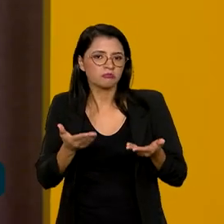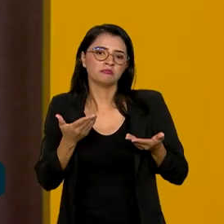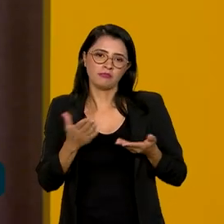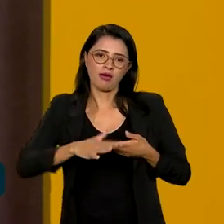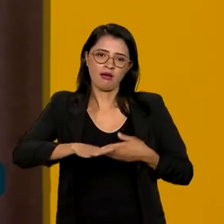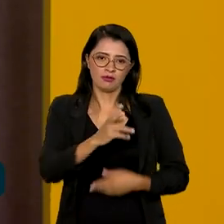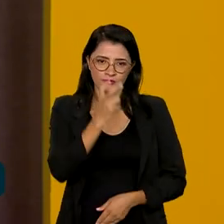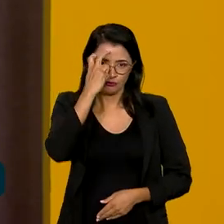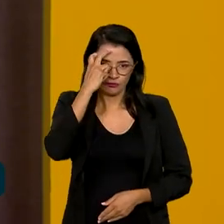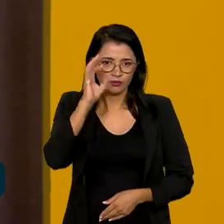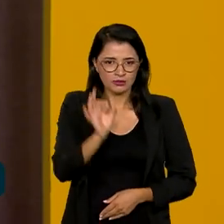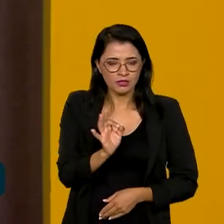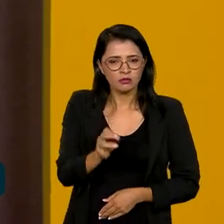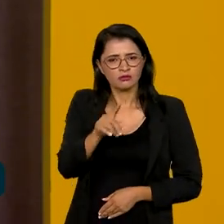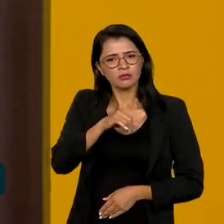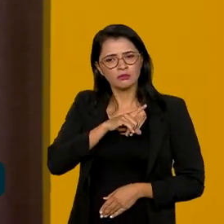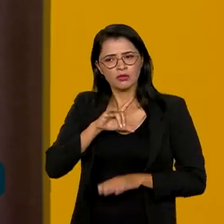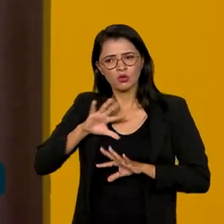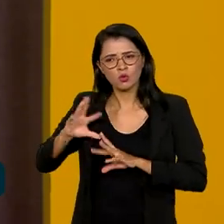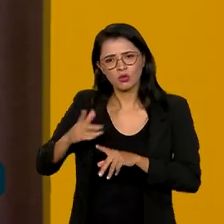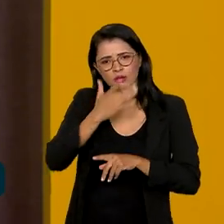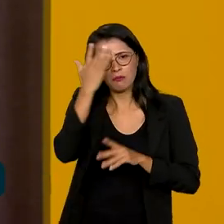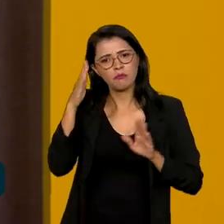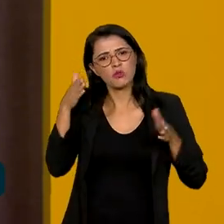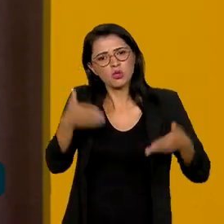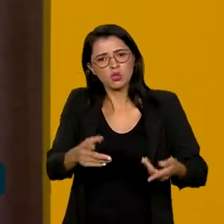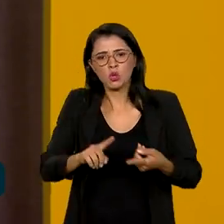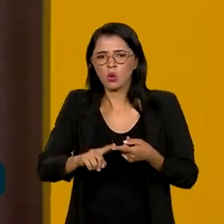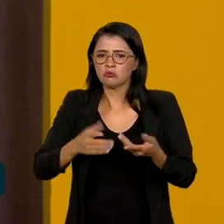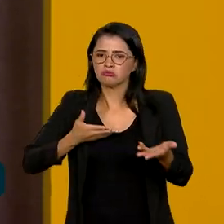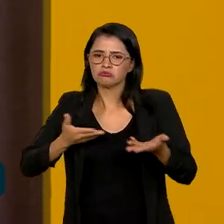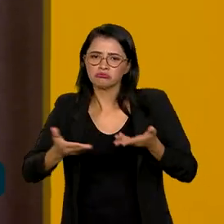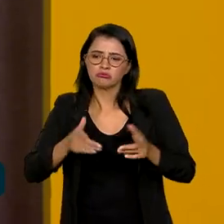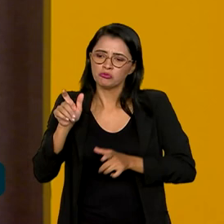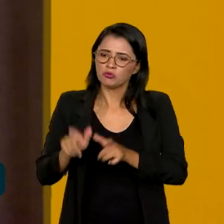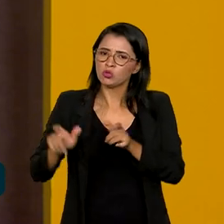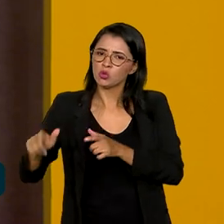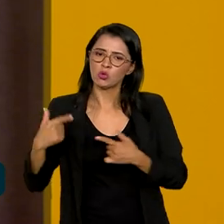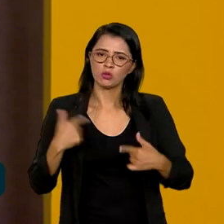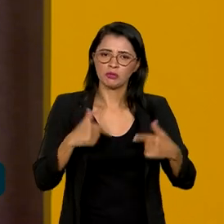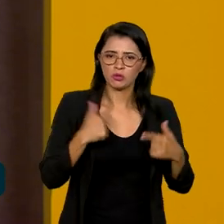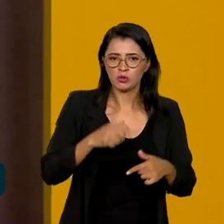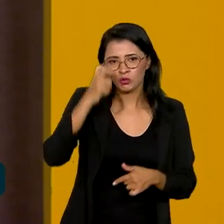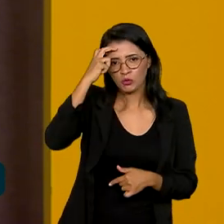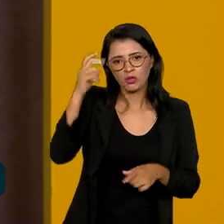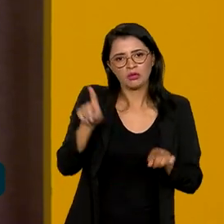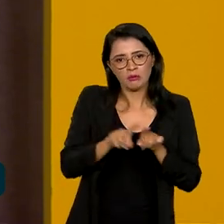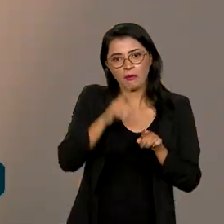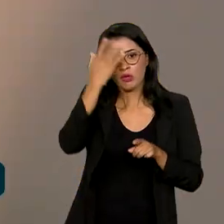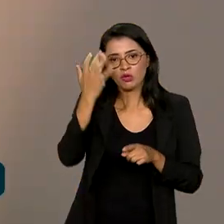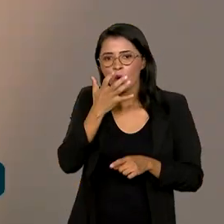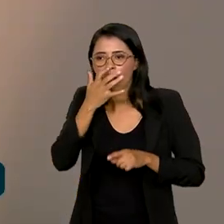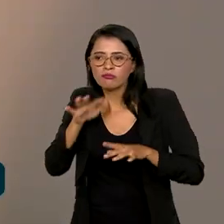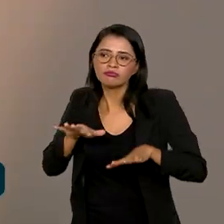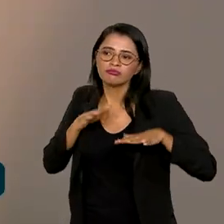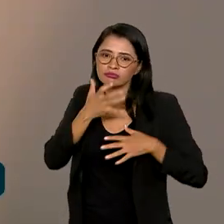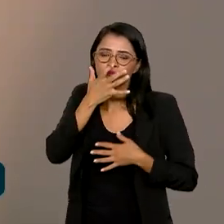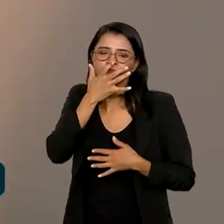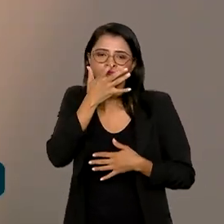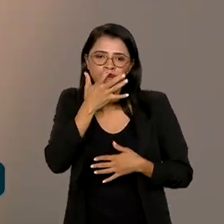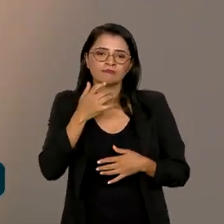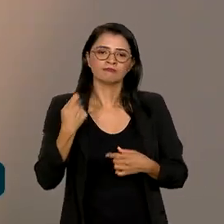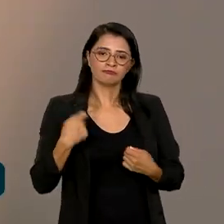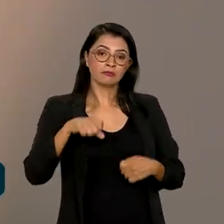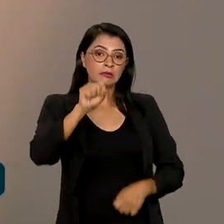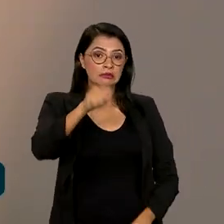para a cultura, né? Isso envolve todo mundo, servidores, os trabalhadores da cultura e até o público? Não, todo mundo, porque eu acho que é